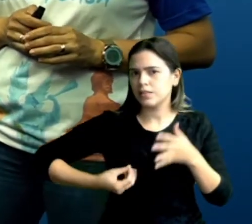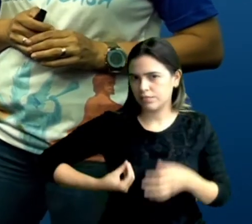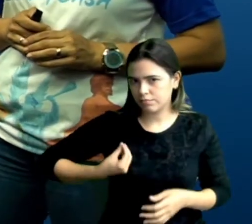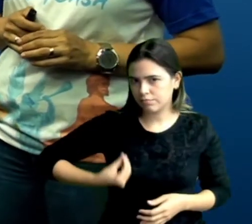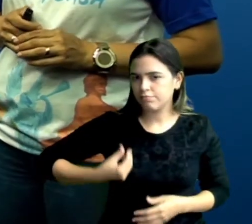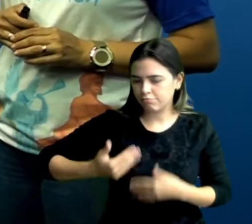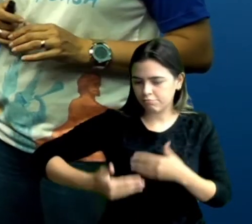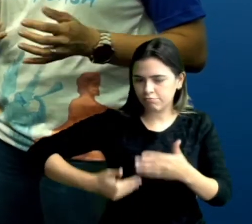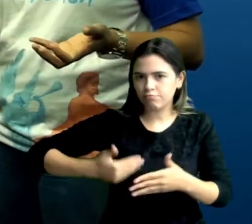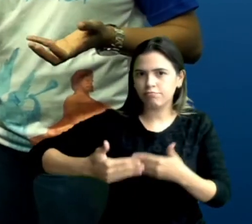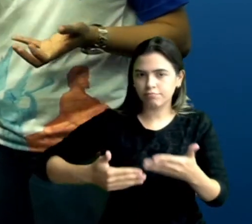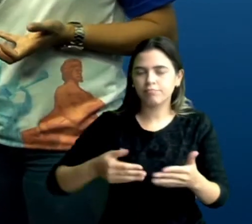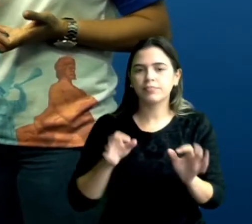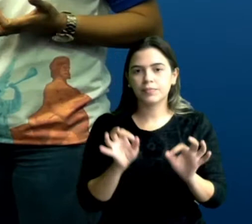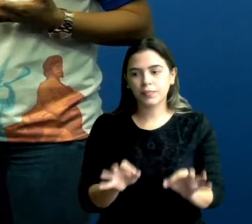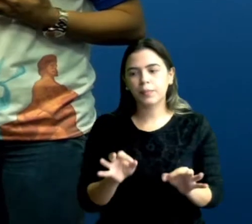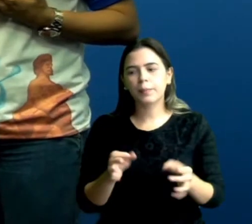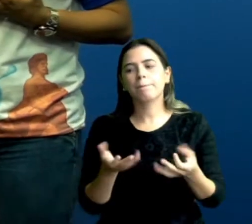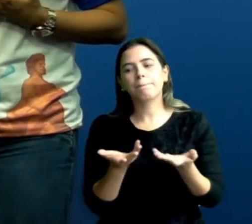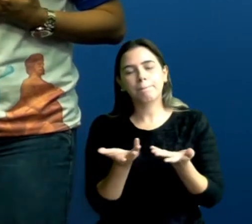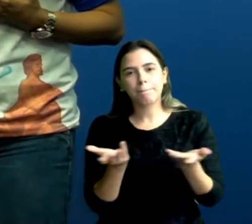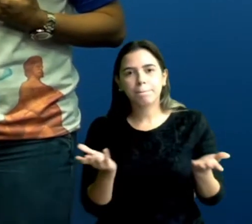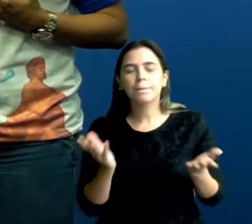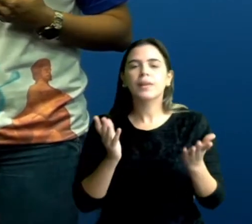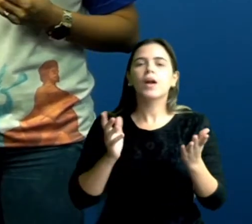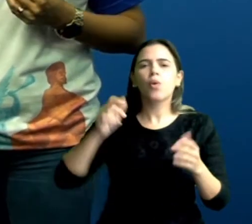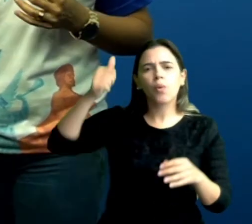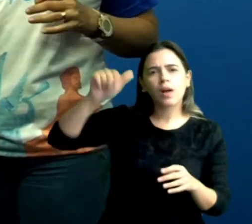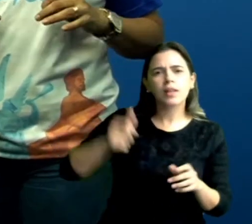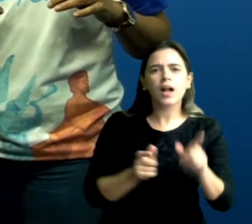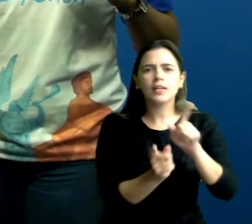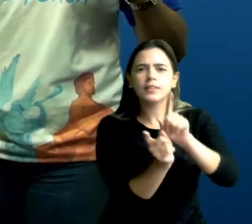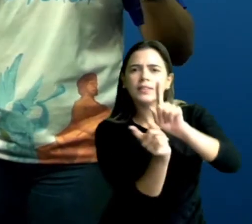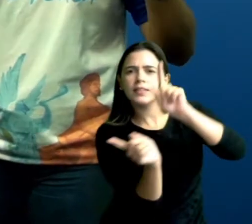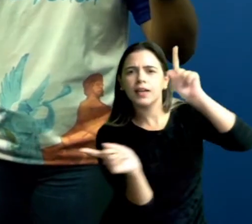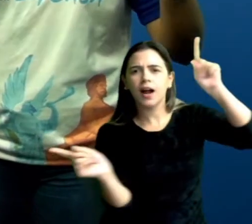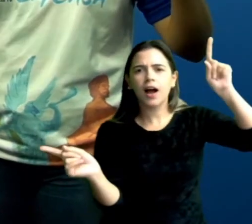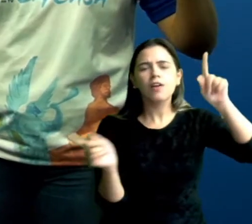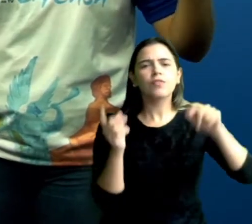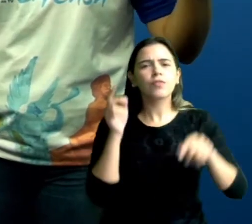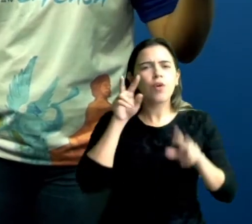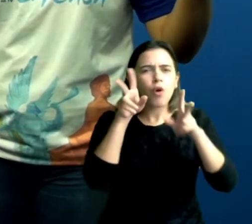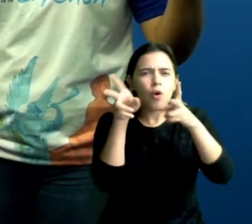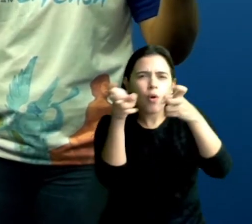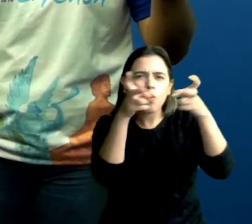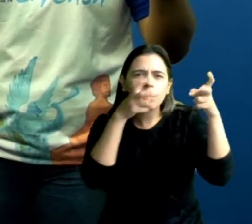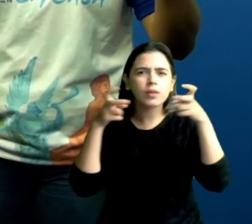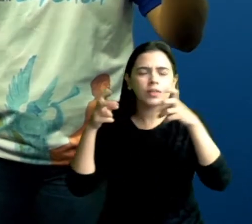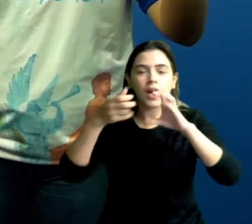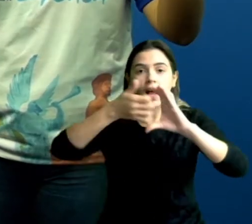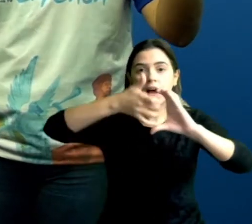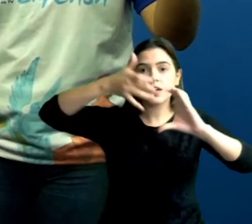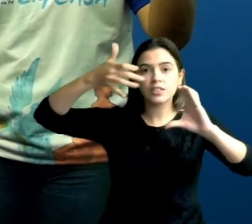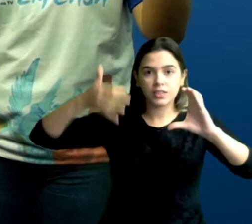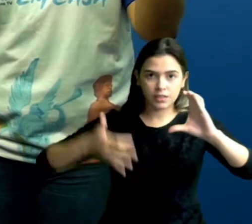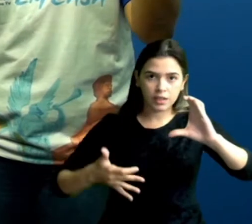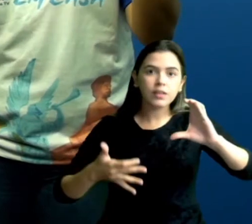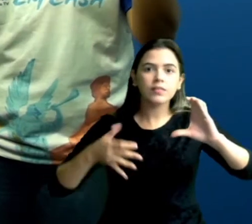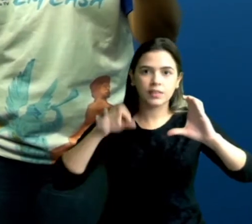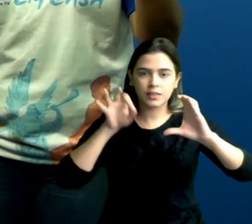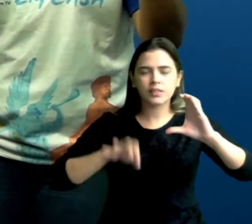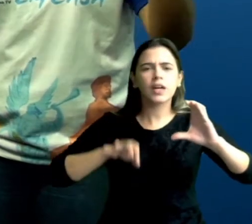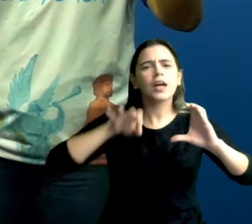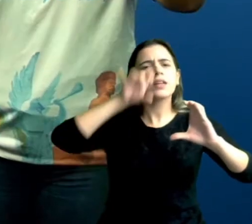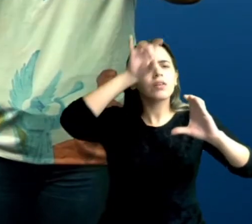dia. Tá bom? Então, com a análise de gráficos, nós iremos observar as características do gráfico,